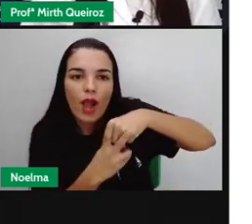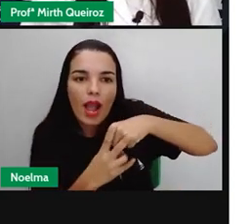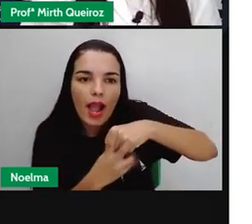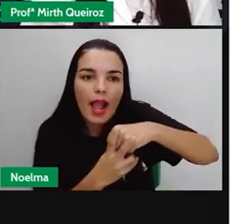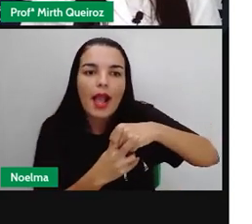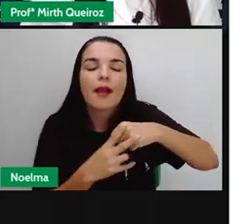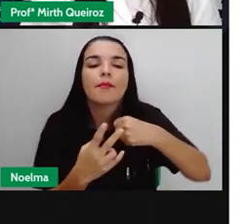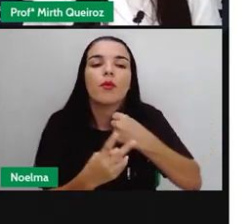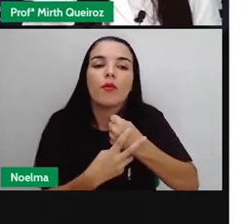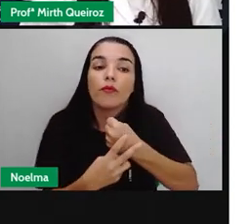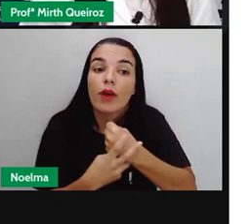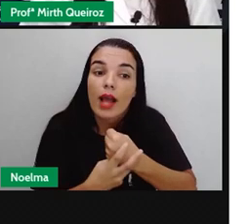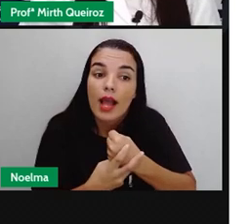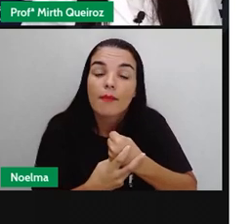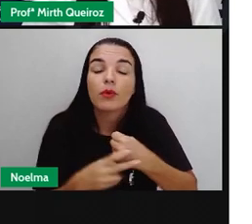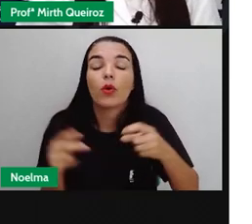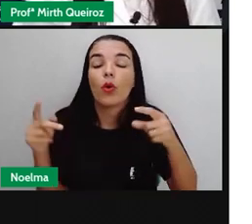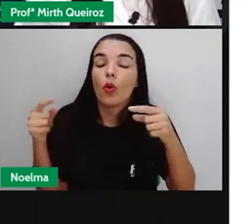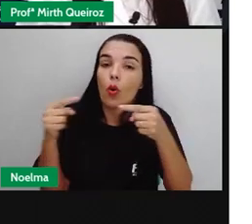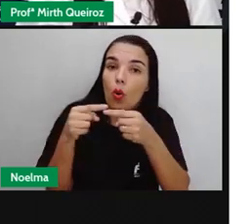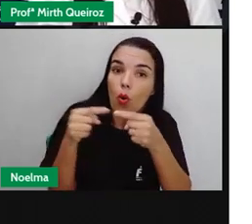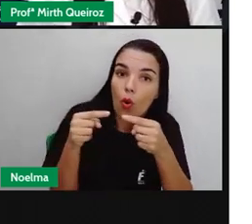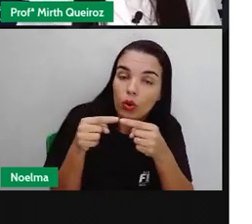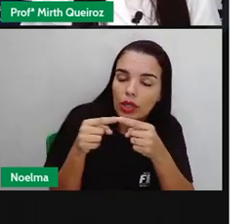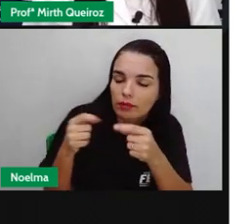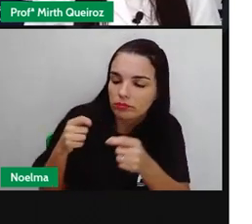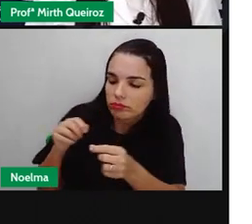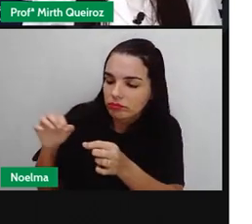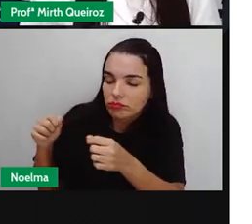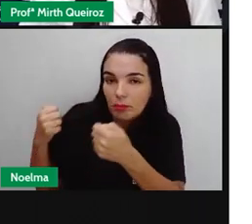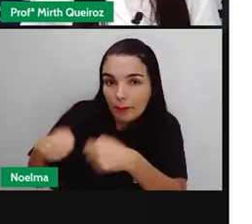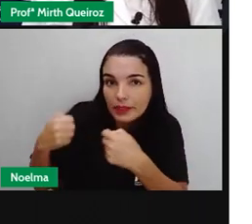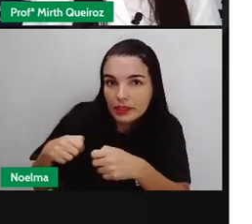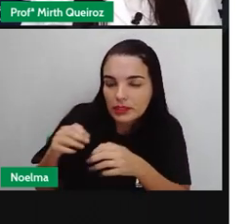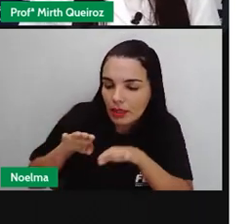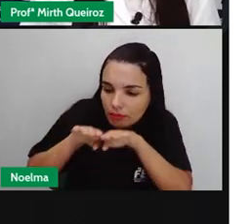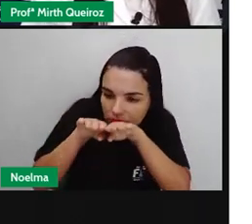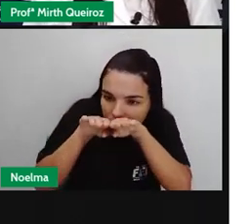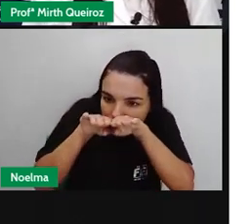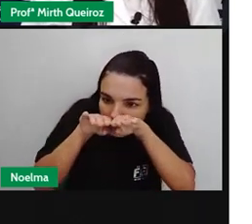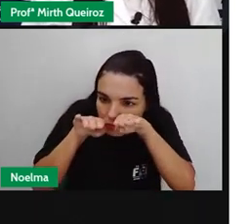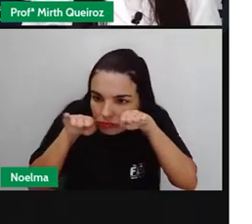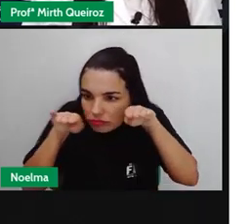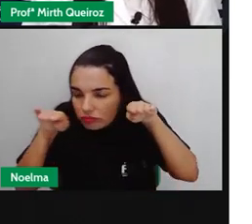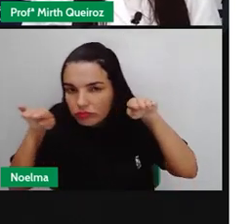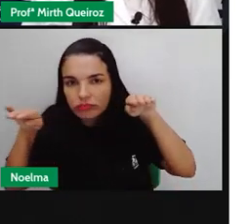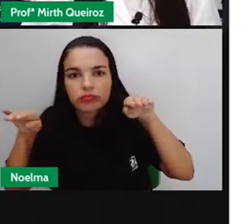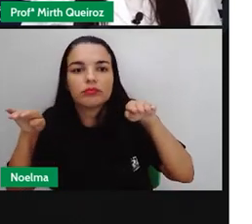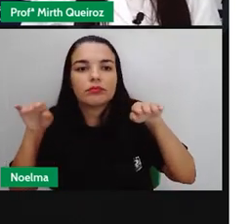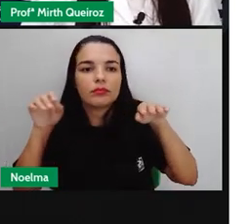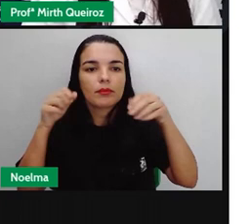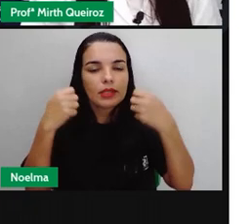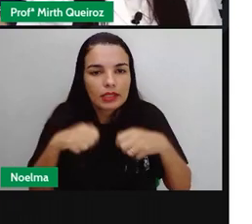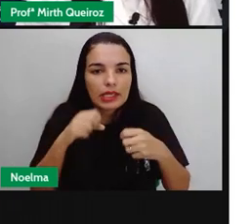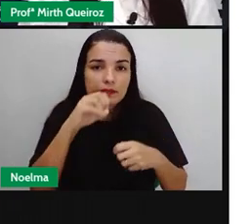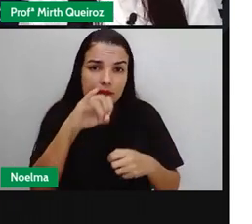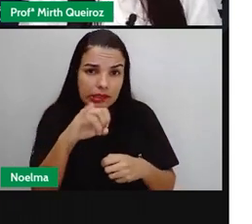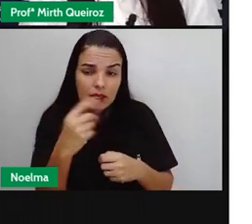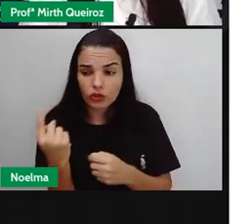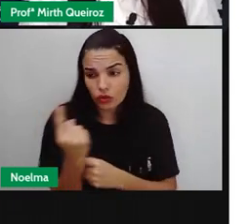esse nome, tem que concordar entre si. tem que estar na mesma sintonia. Se está no singular,